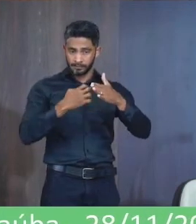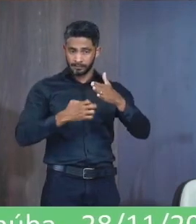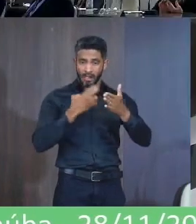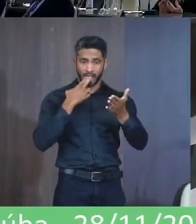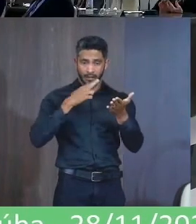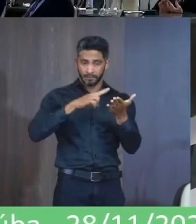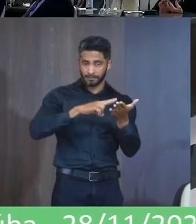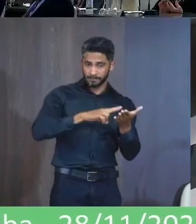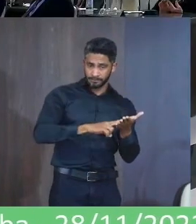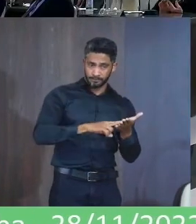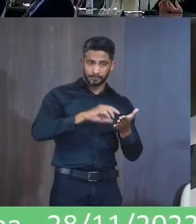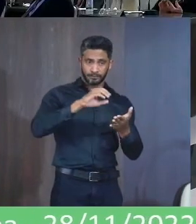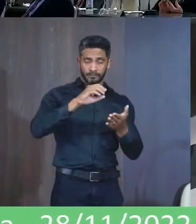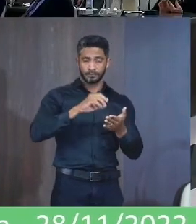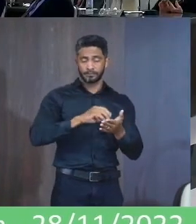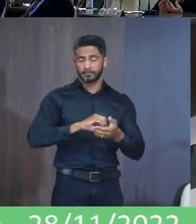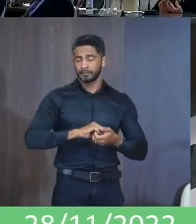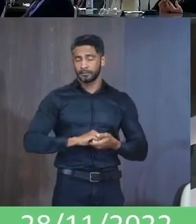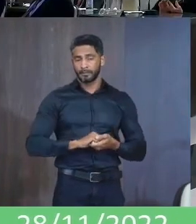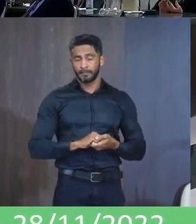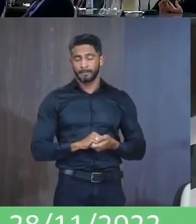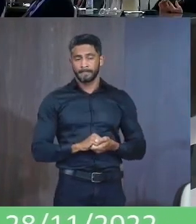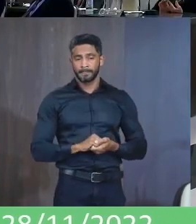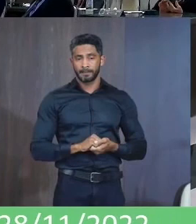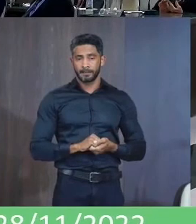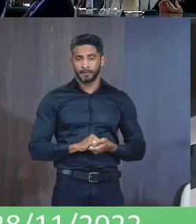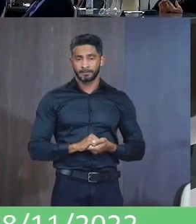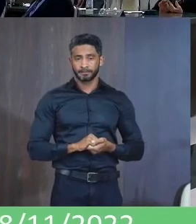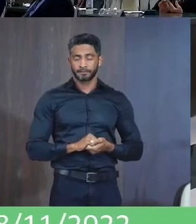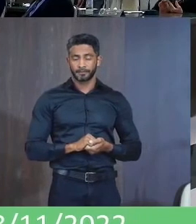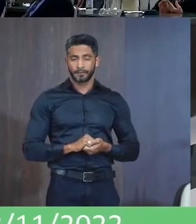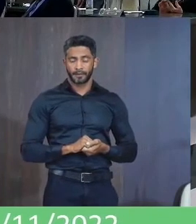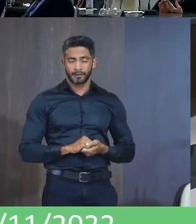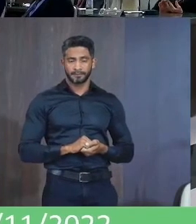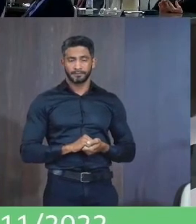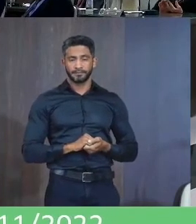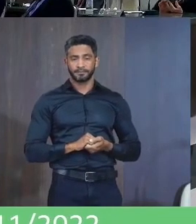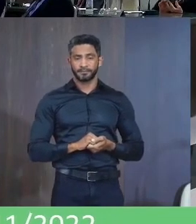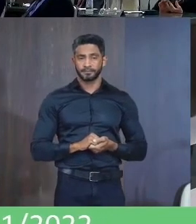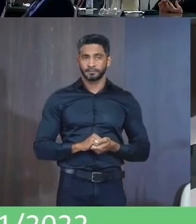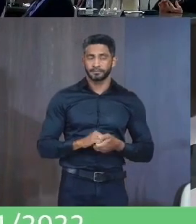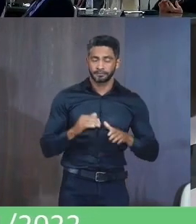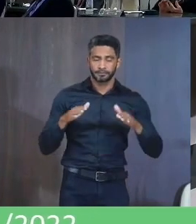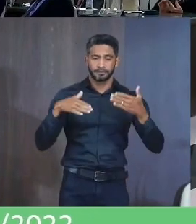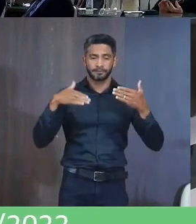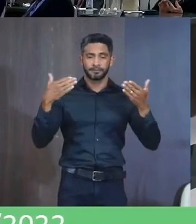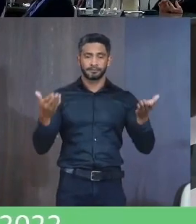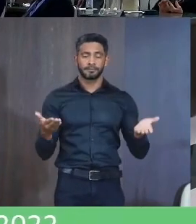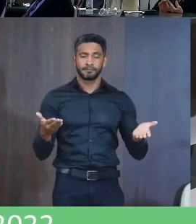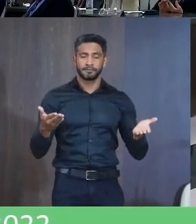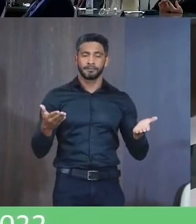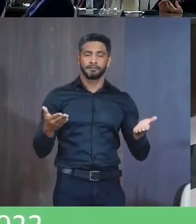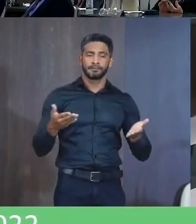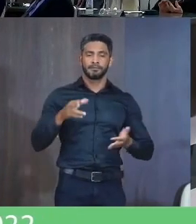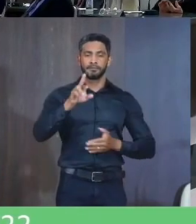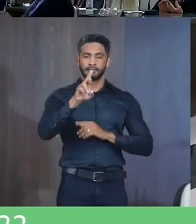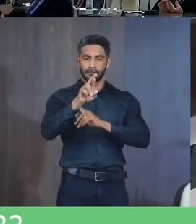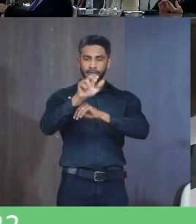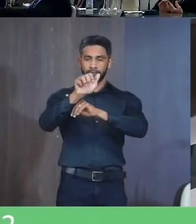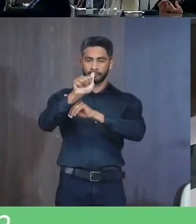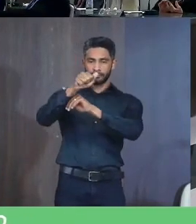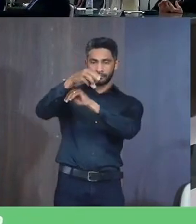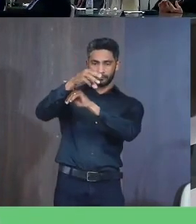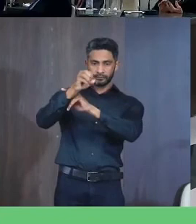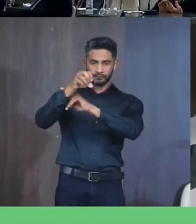3599-9689-2022 A sua excelência O senhor Ramon Alexandre